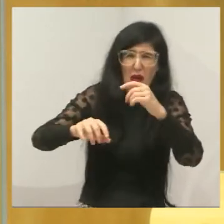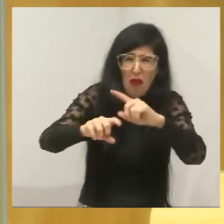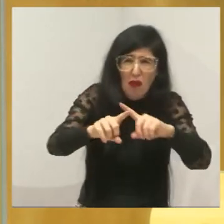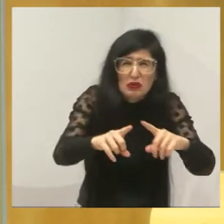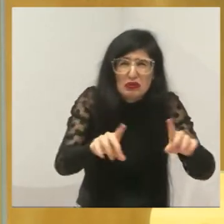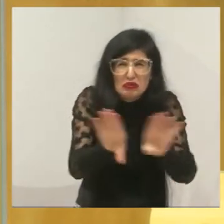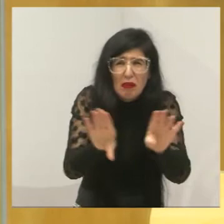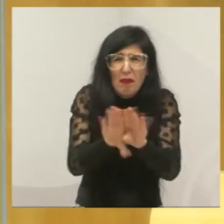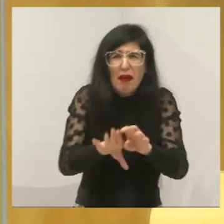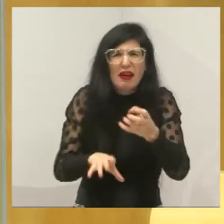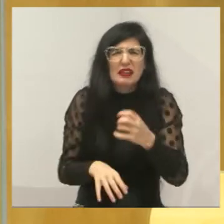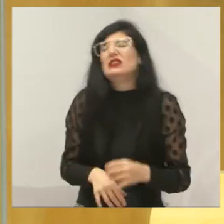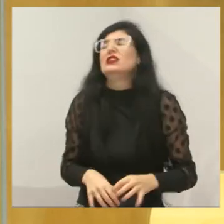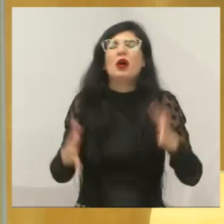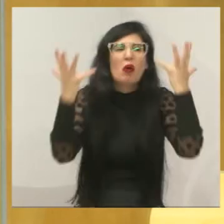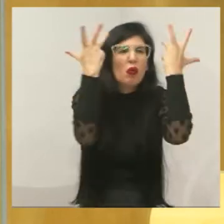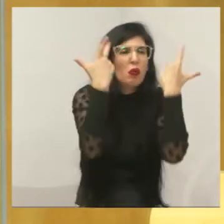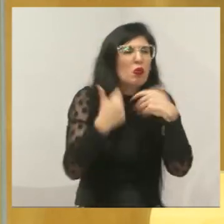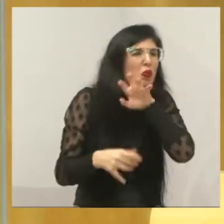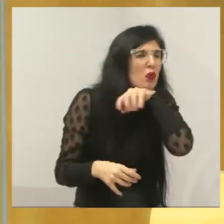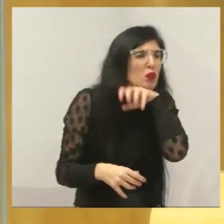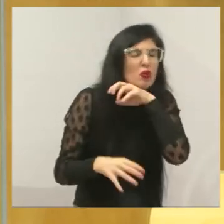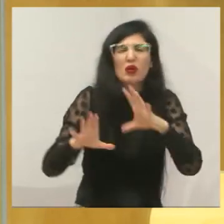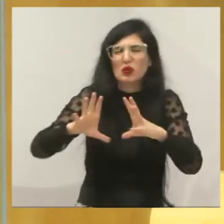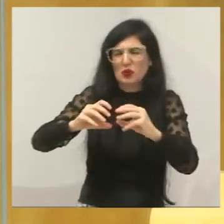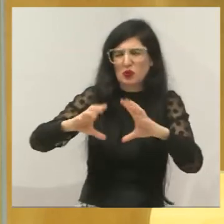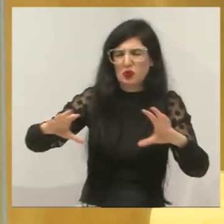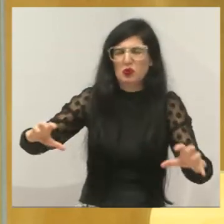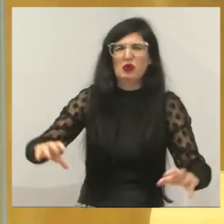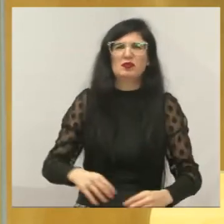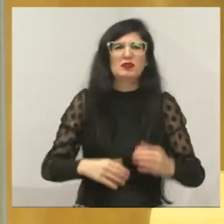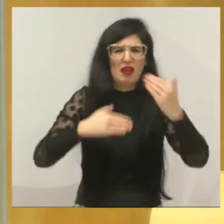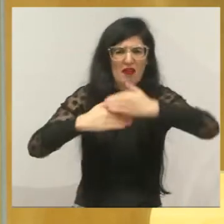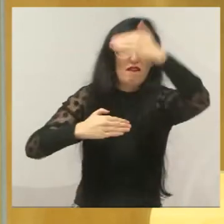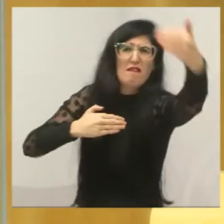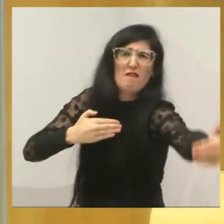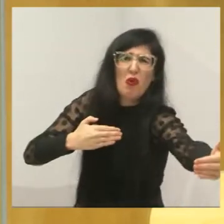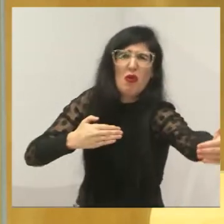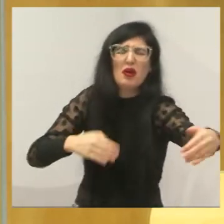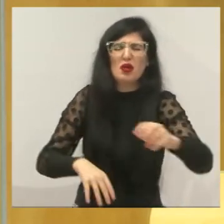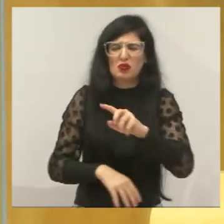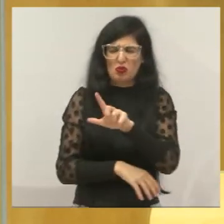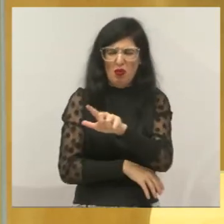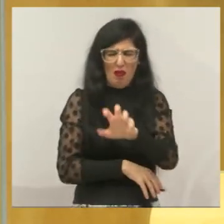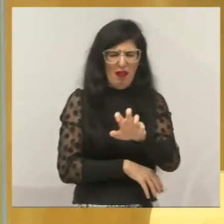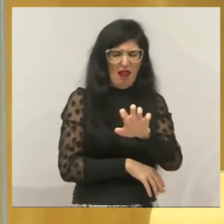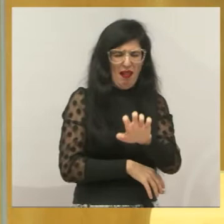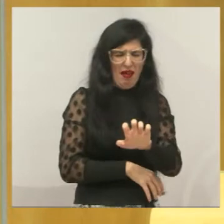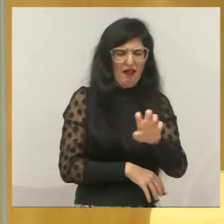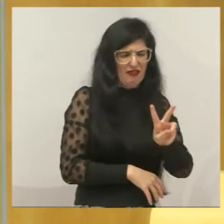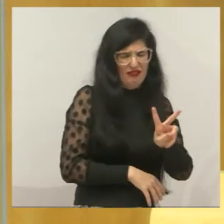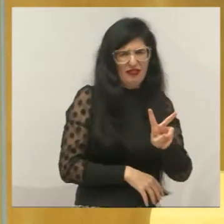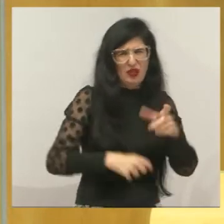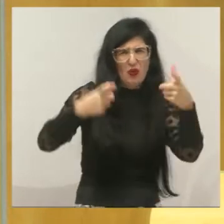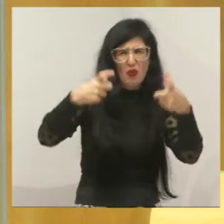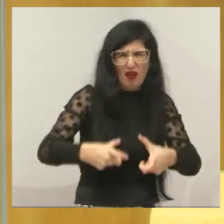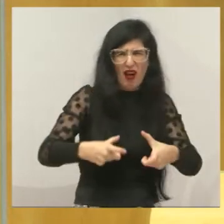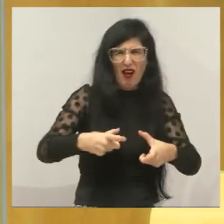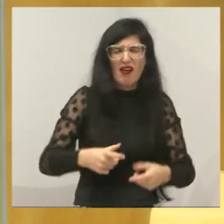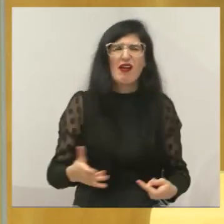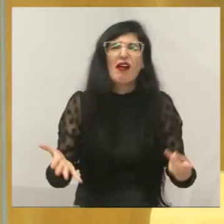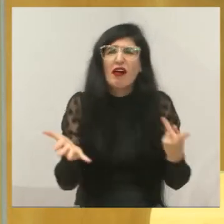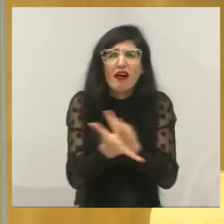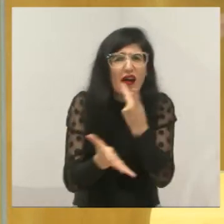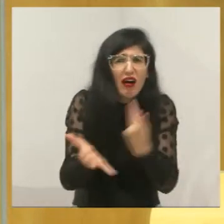alimento, sofá velho. E sendo que a gente ainda tem um agendamento para que o próprio Meio Ambiente